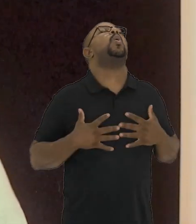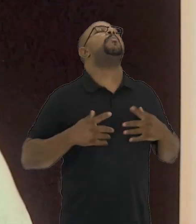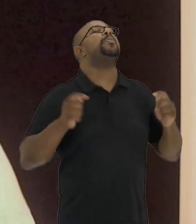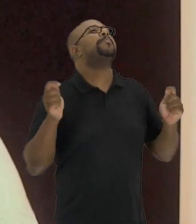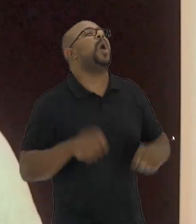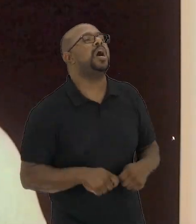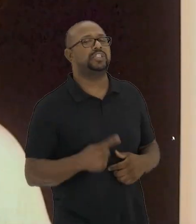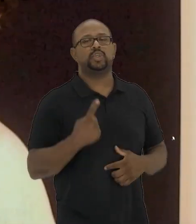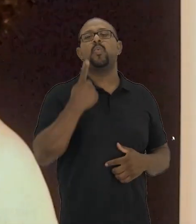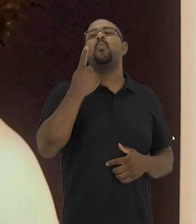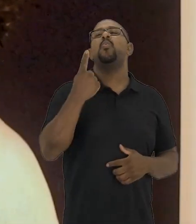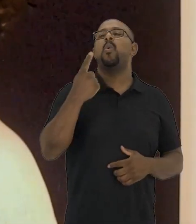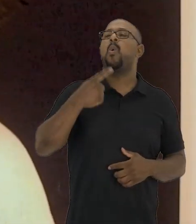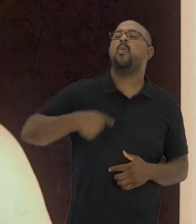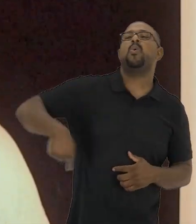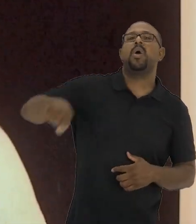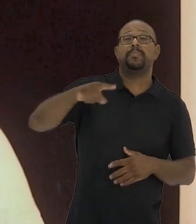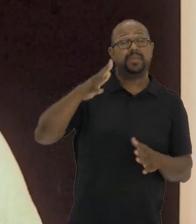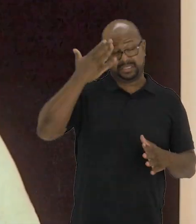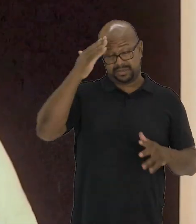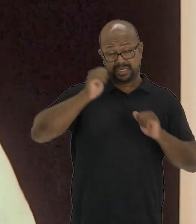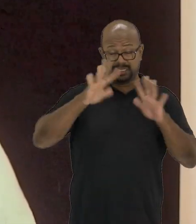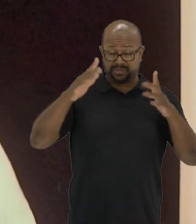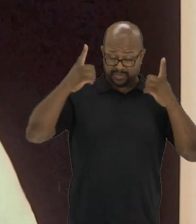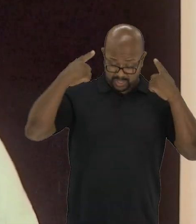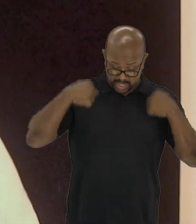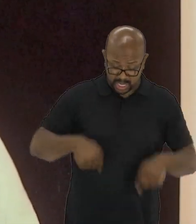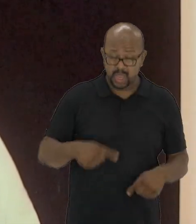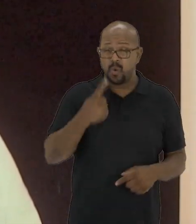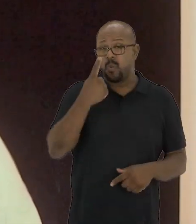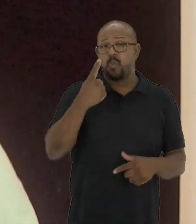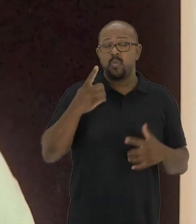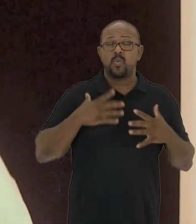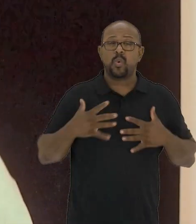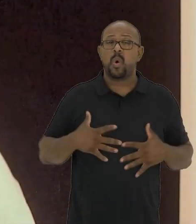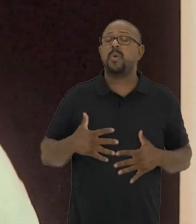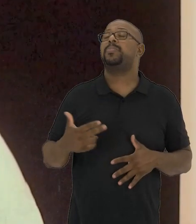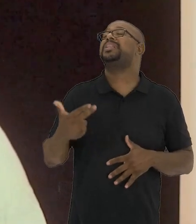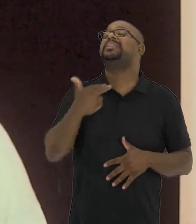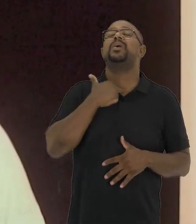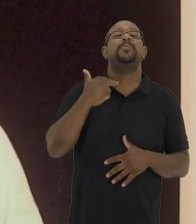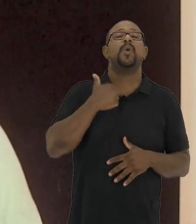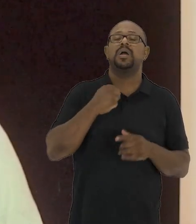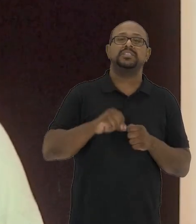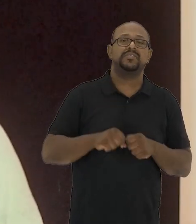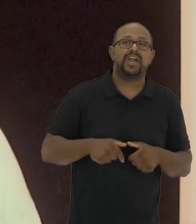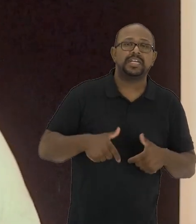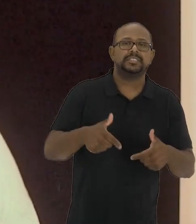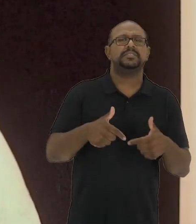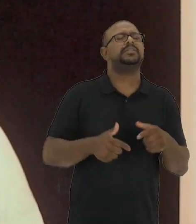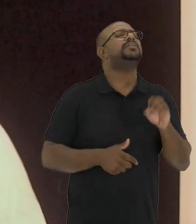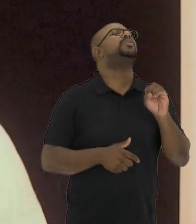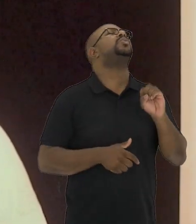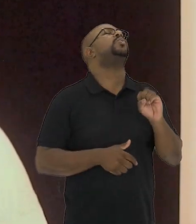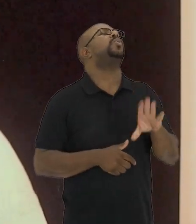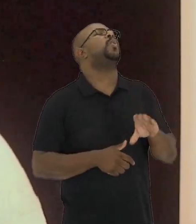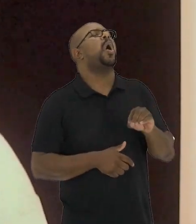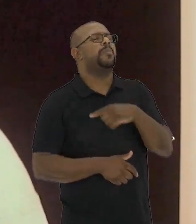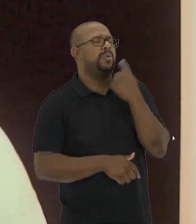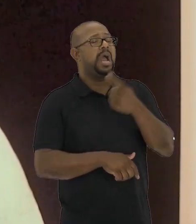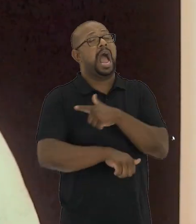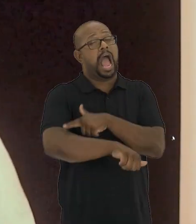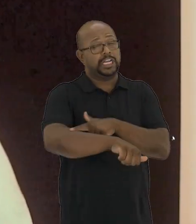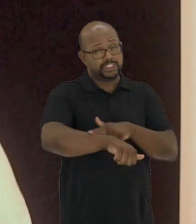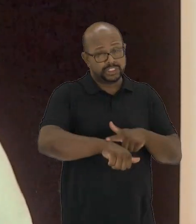fazer ou de que um corpo pode fazer, mas é do entendimento do que um corpo não pode fazer e como